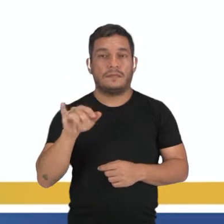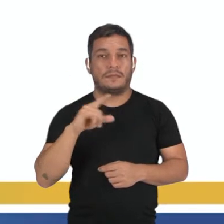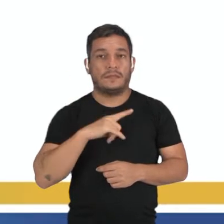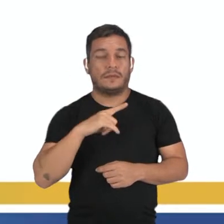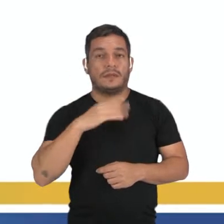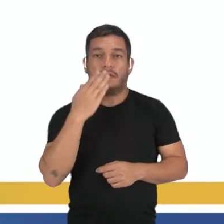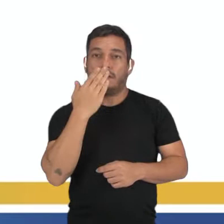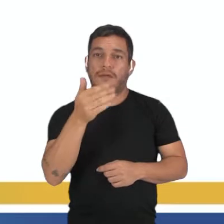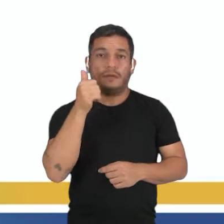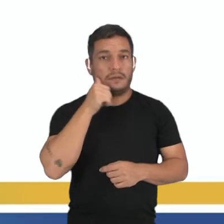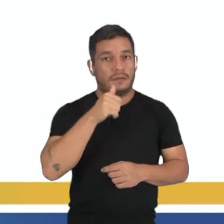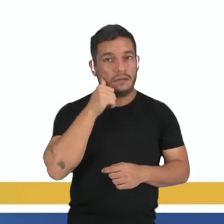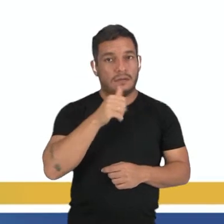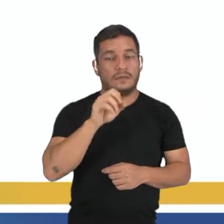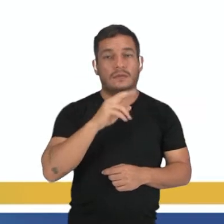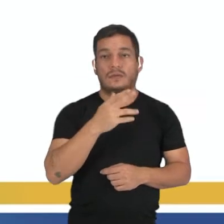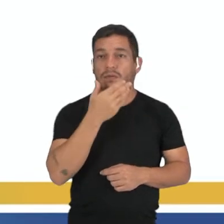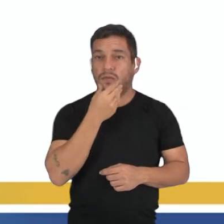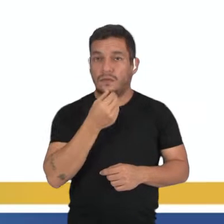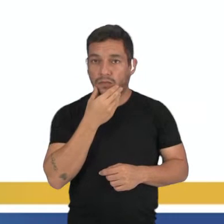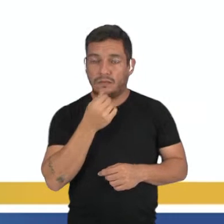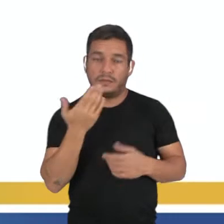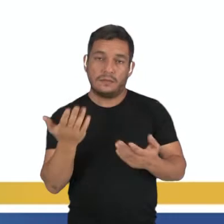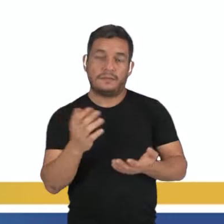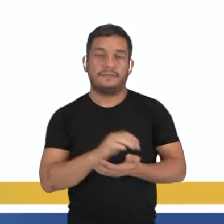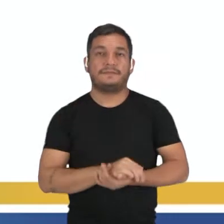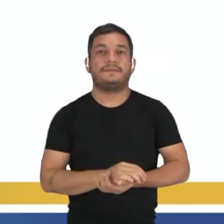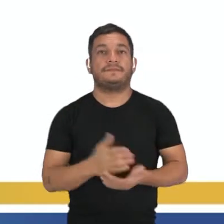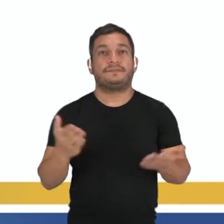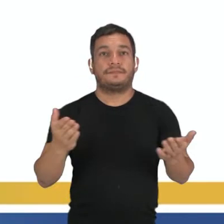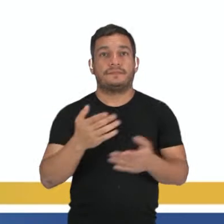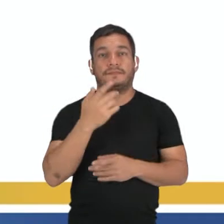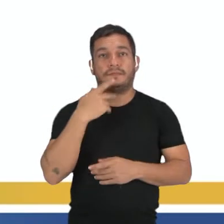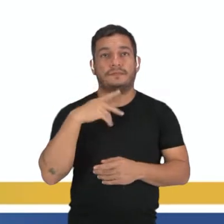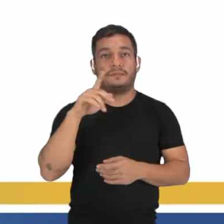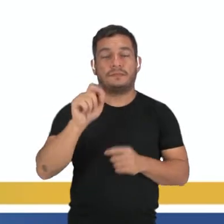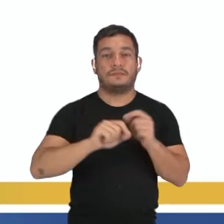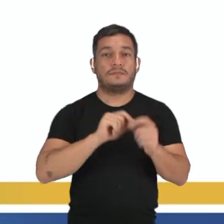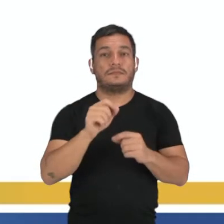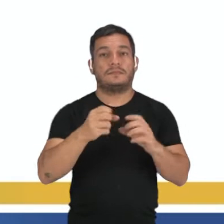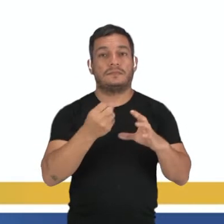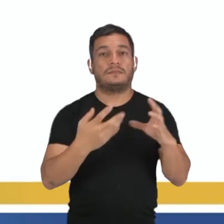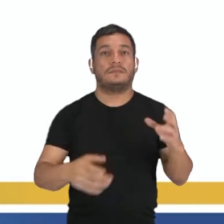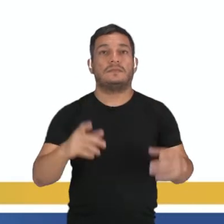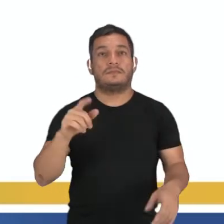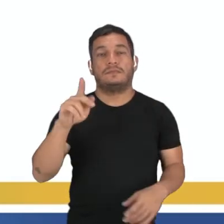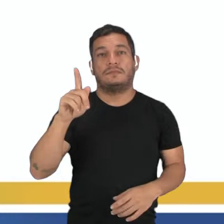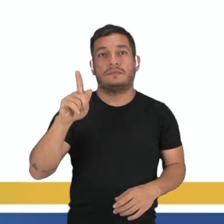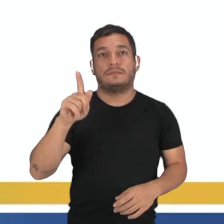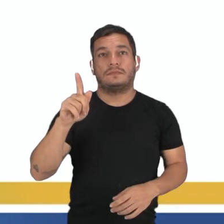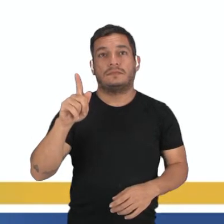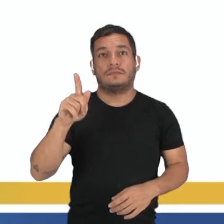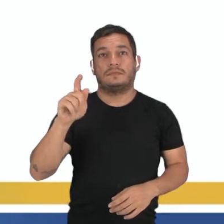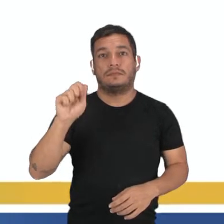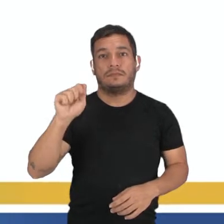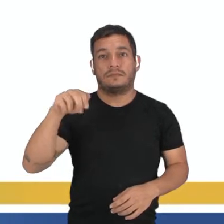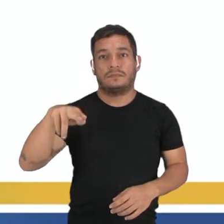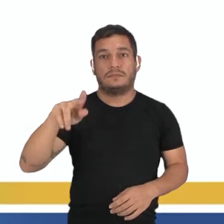ter o tipo masculino, ou vai ter o tipo feminino. E agora a gente vai saber um pouquinho de características do grupo das